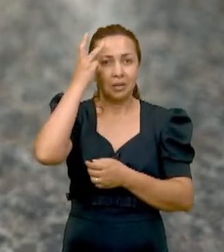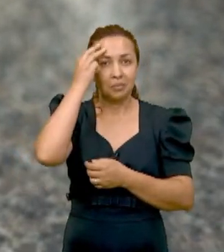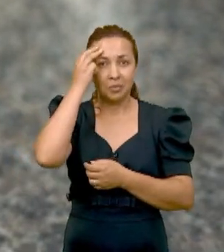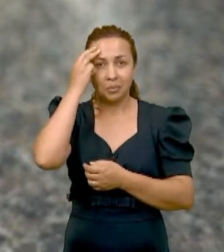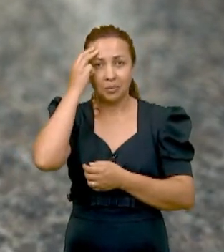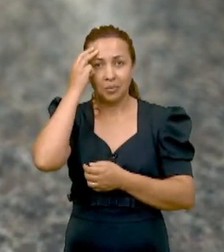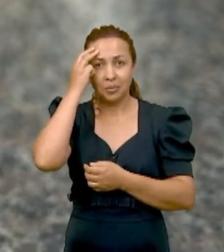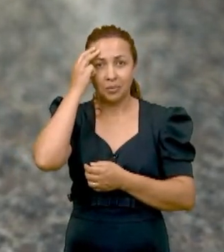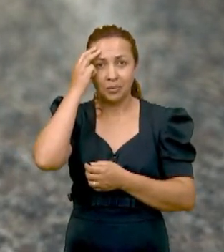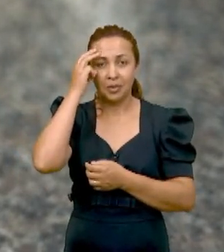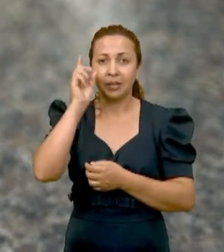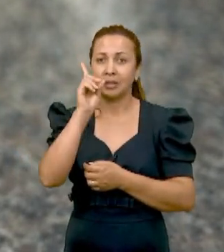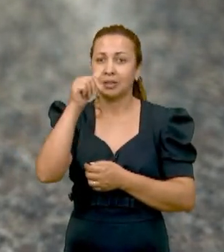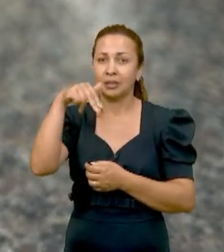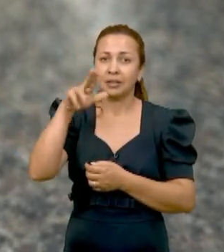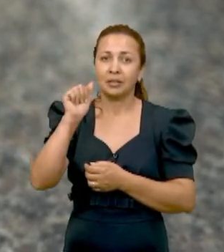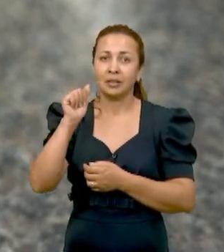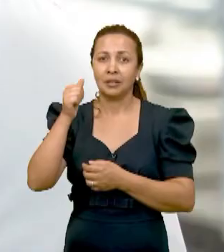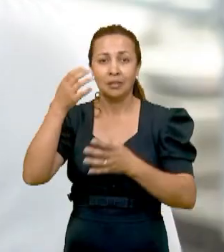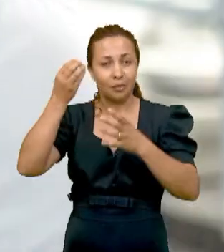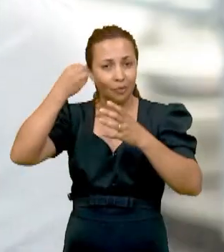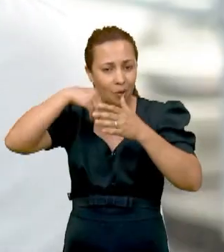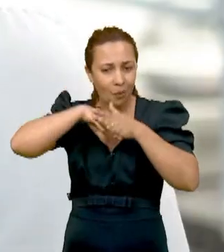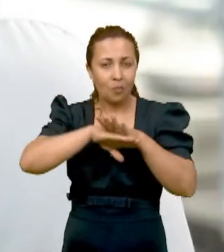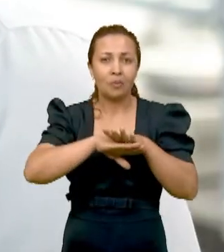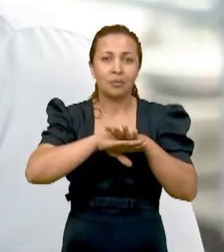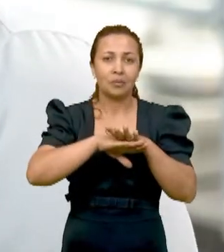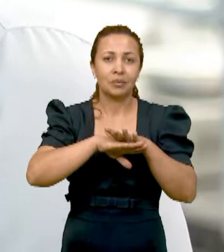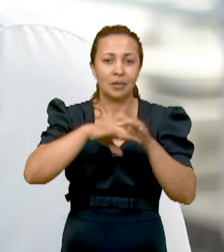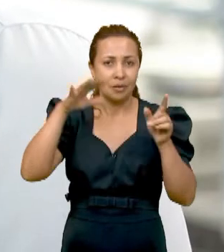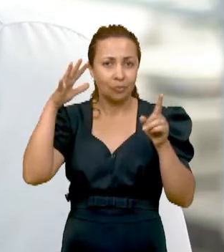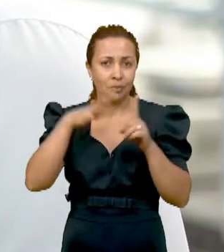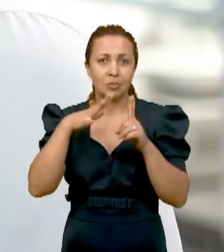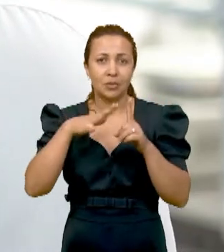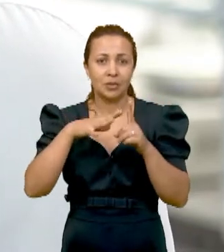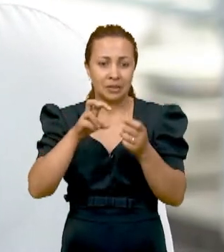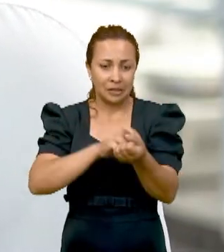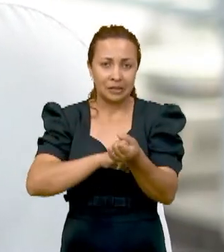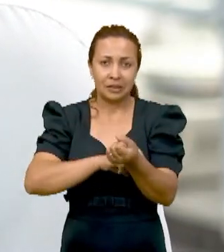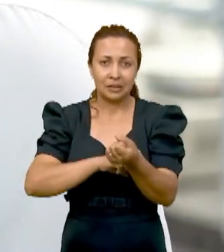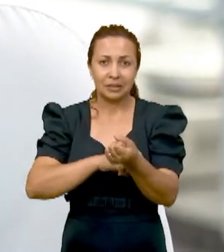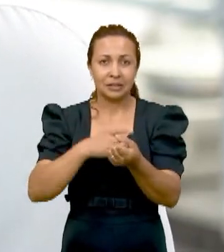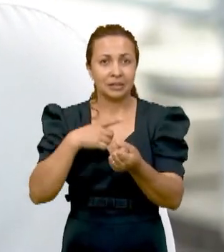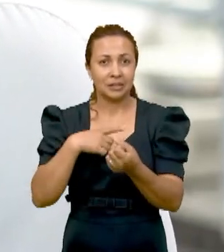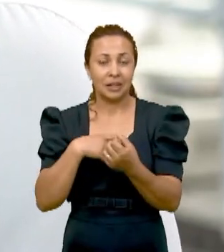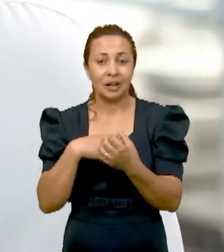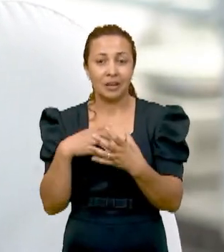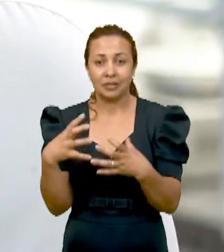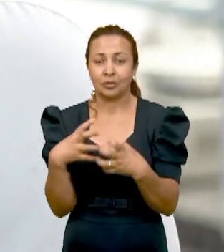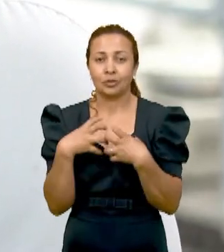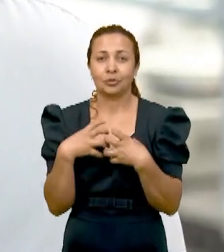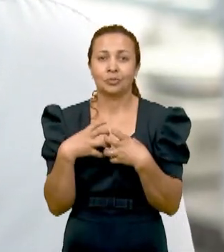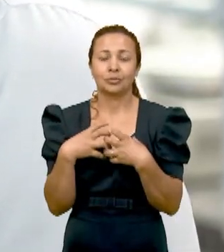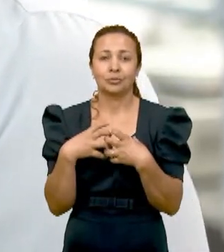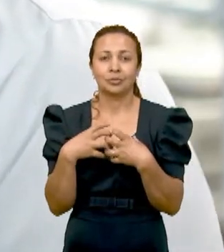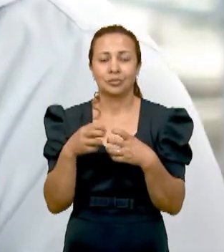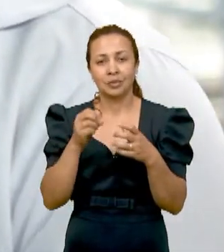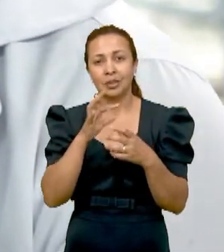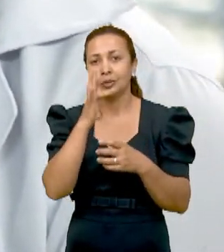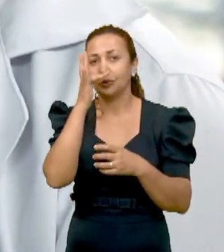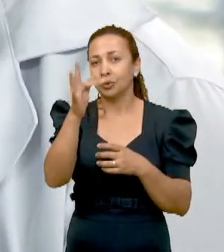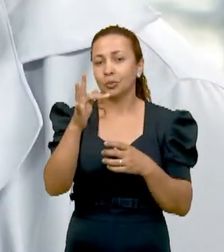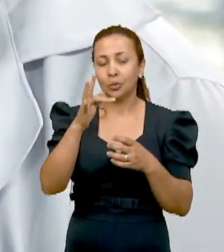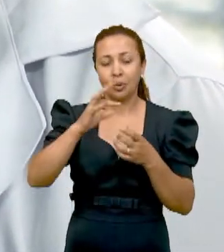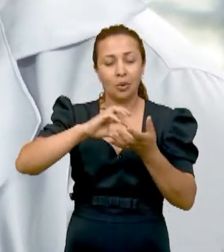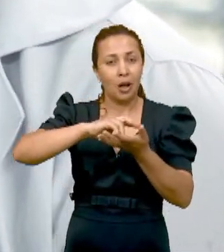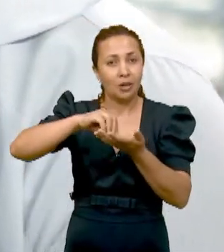memória genética, ela vai guardar essa informação, esse estímulo estressante que ela passou, vai guardar e para